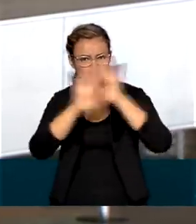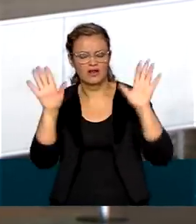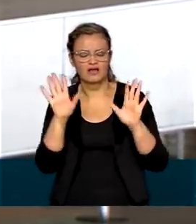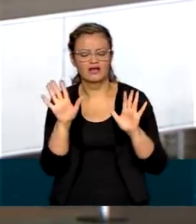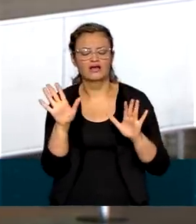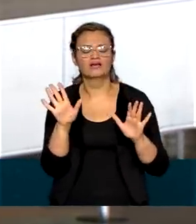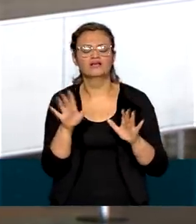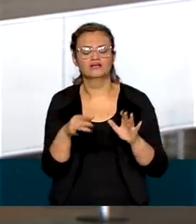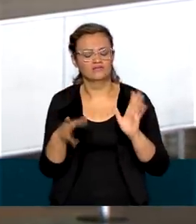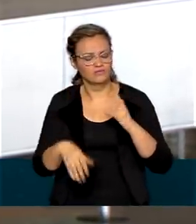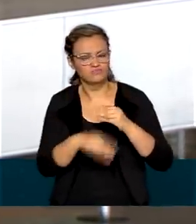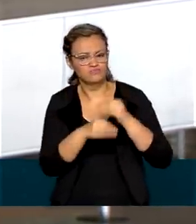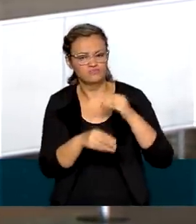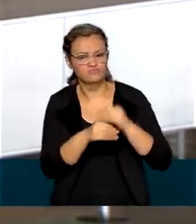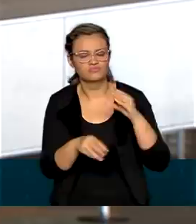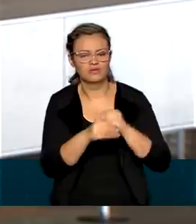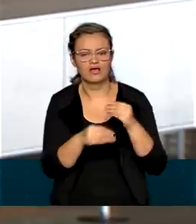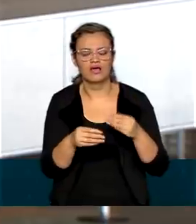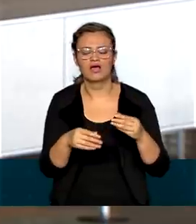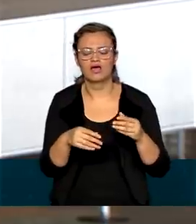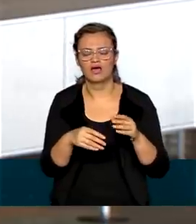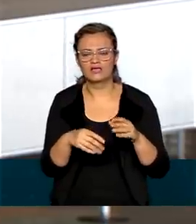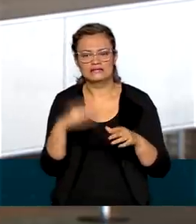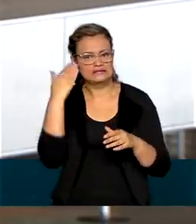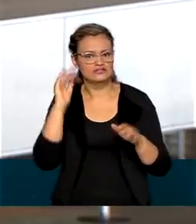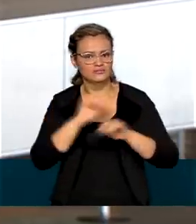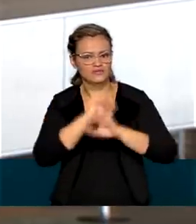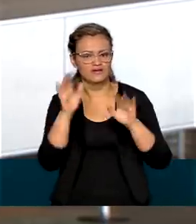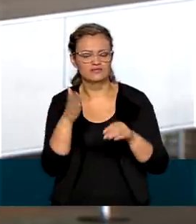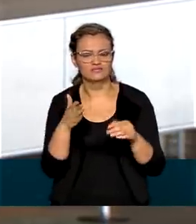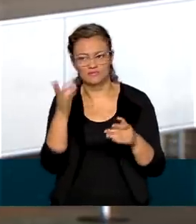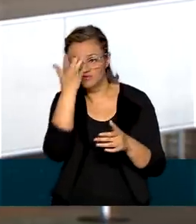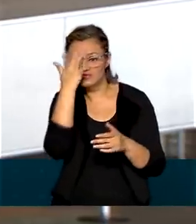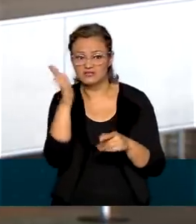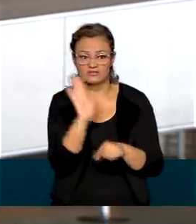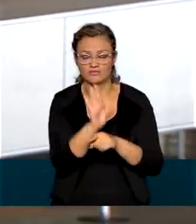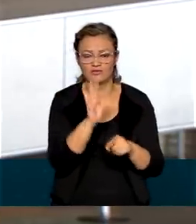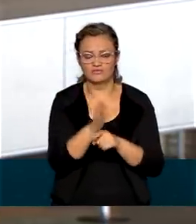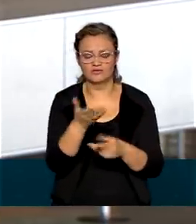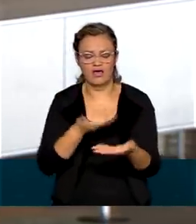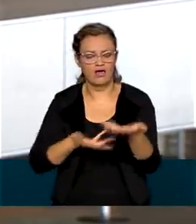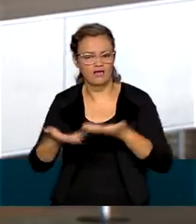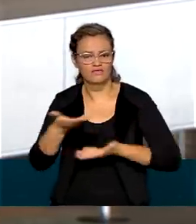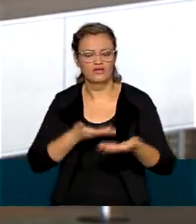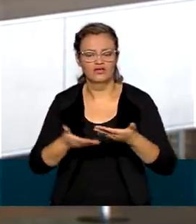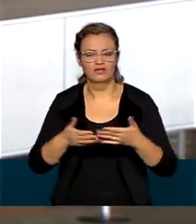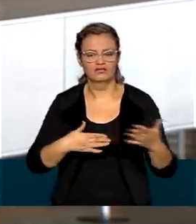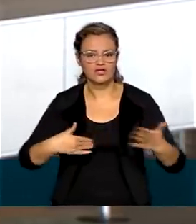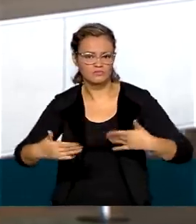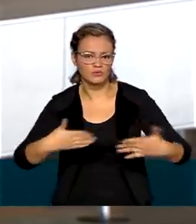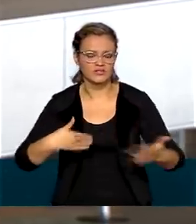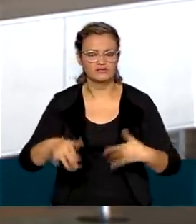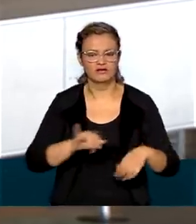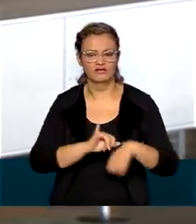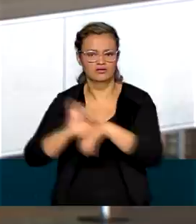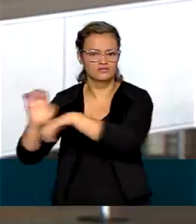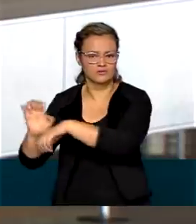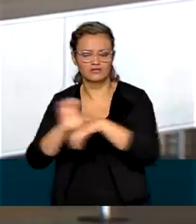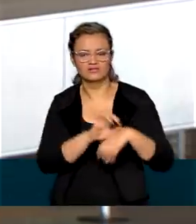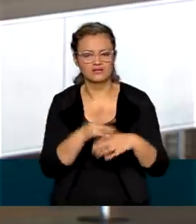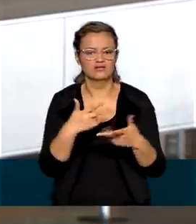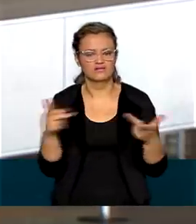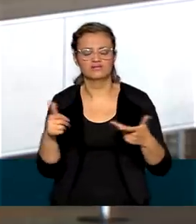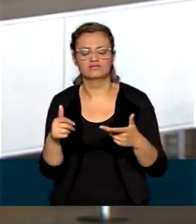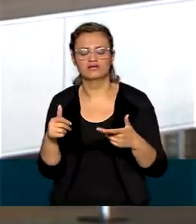foram adicionadas recentemente e entendimentos sobre facilitação para facilitar o comércio, exportação, importação, o